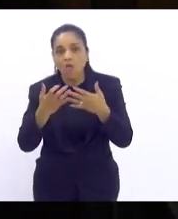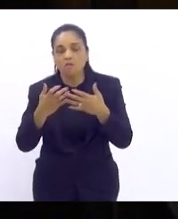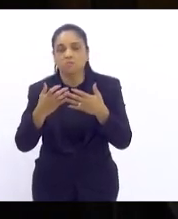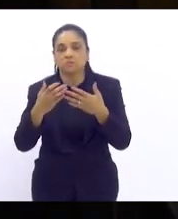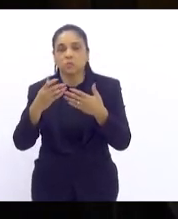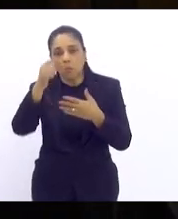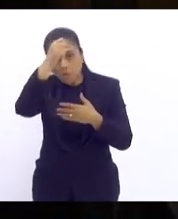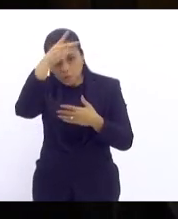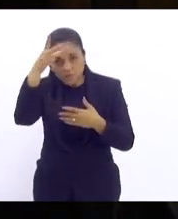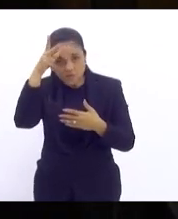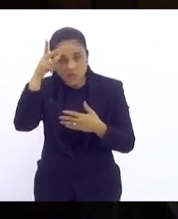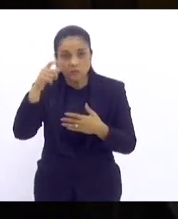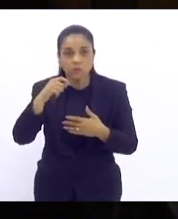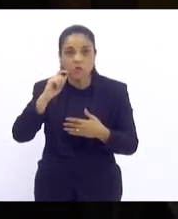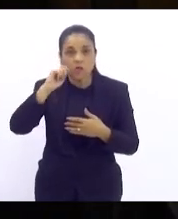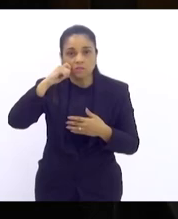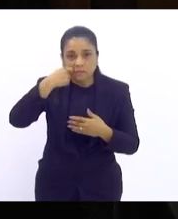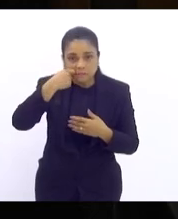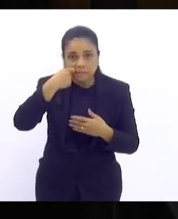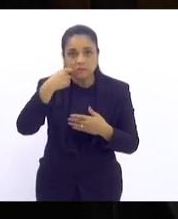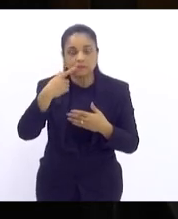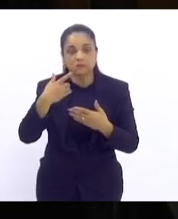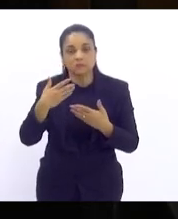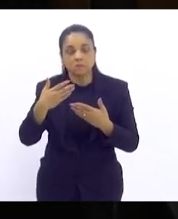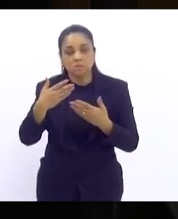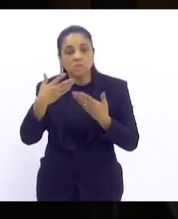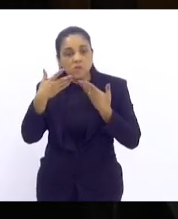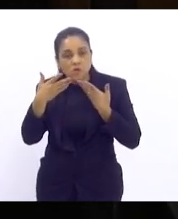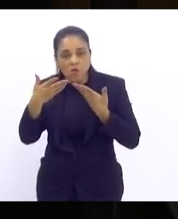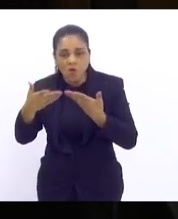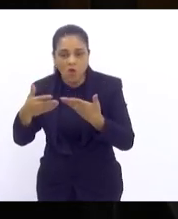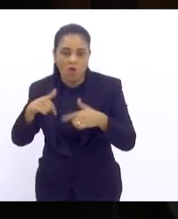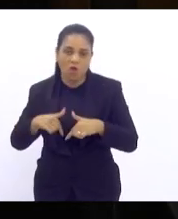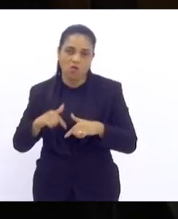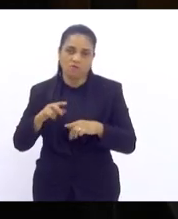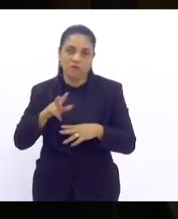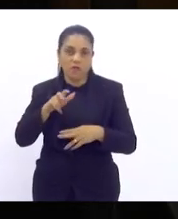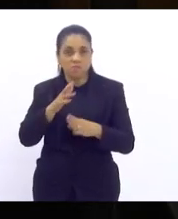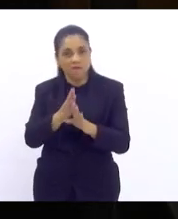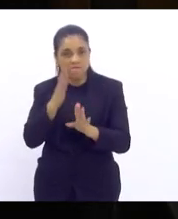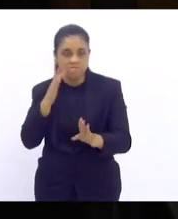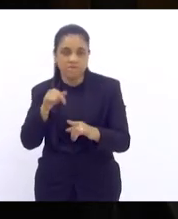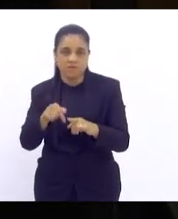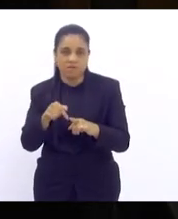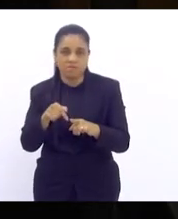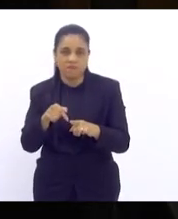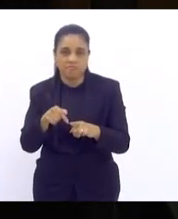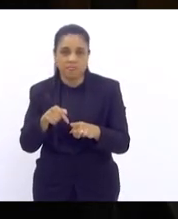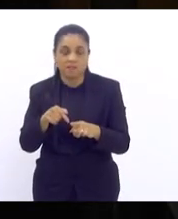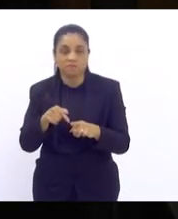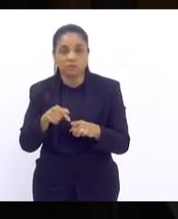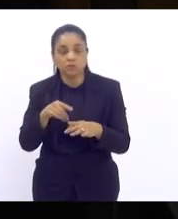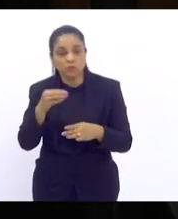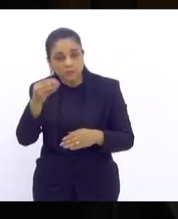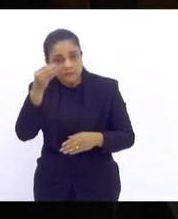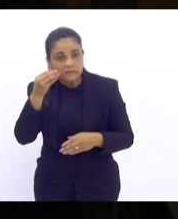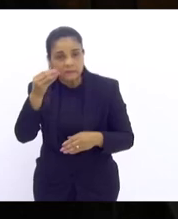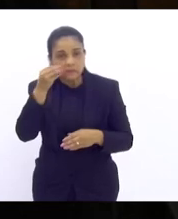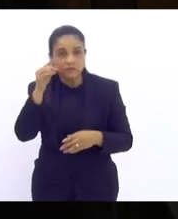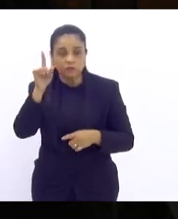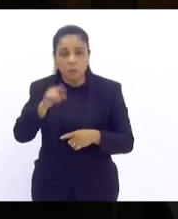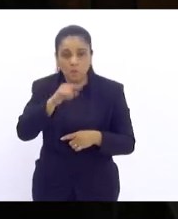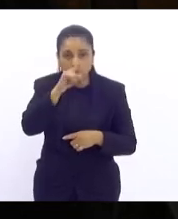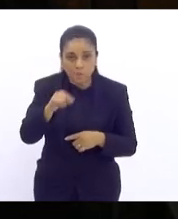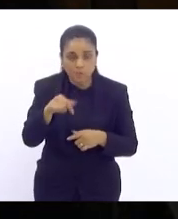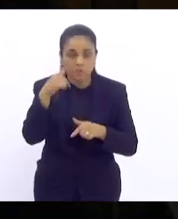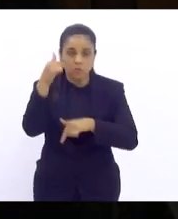prefeito do Rio de Janeiro Eduardo Paes ou seja toda a tentativa de coibir aos trabalhadores e as trabalhadoras